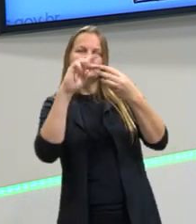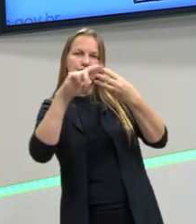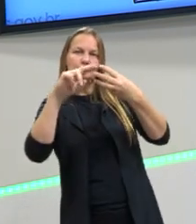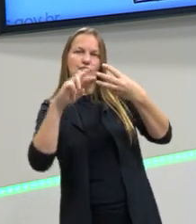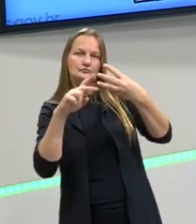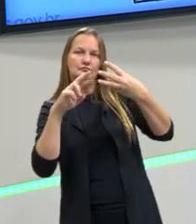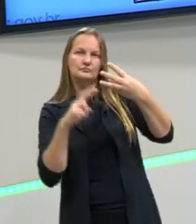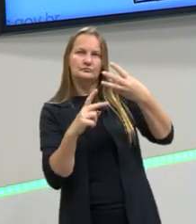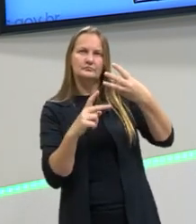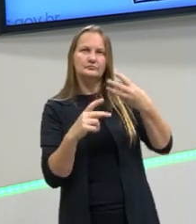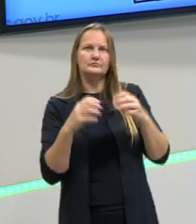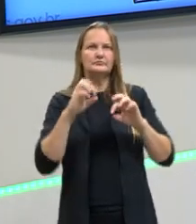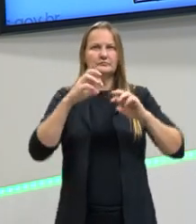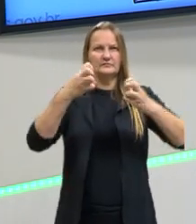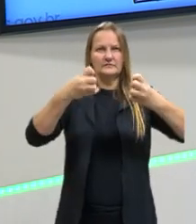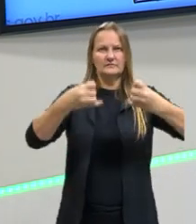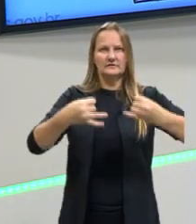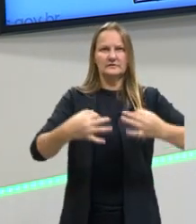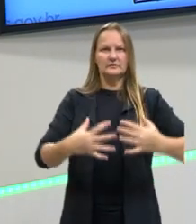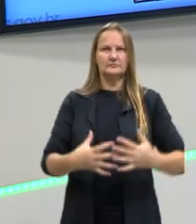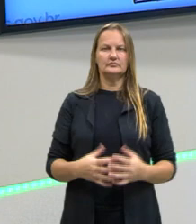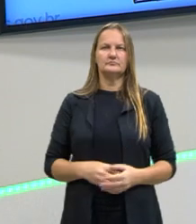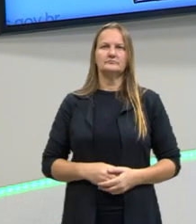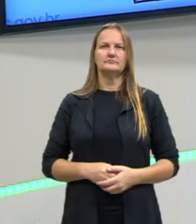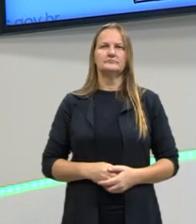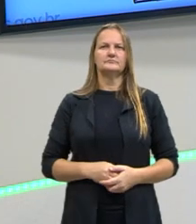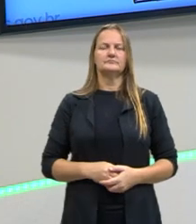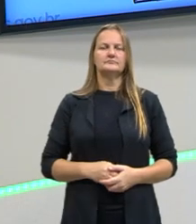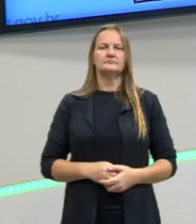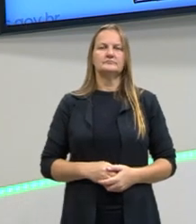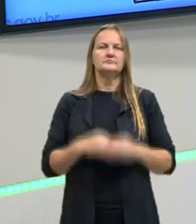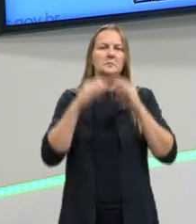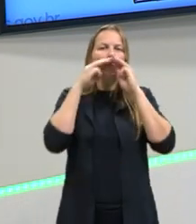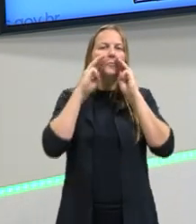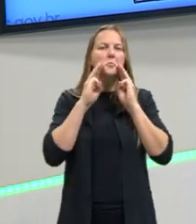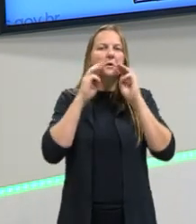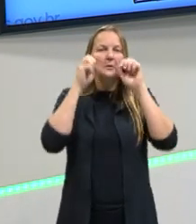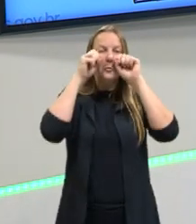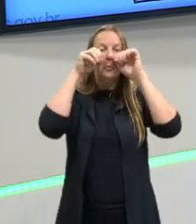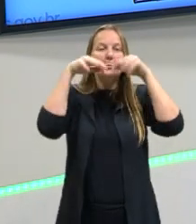de situação e o que é uma ironia dramática ou satírica.